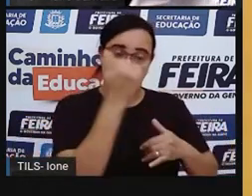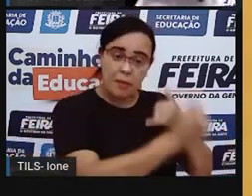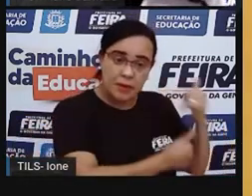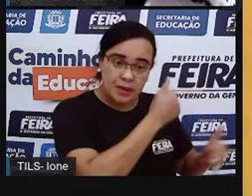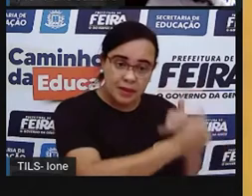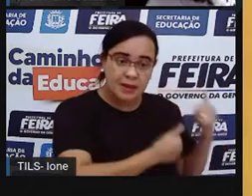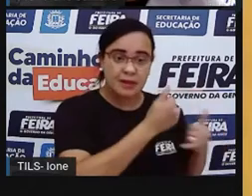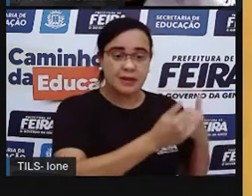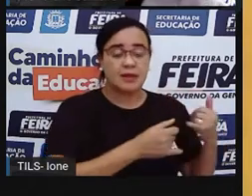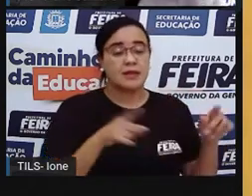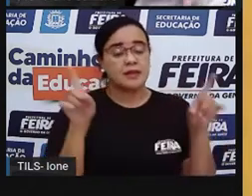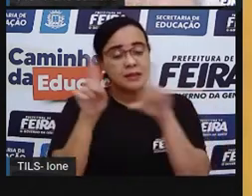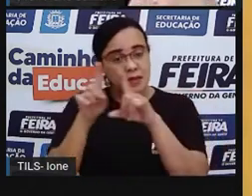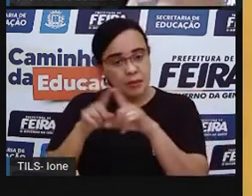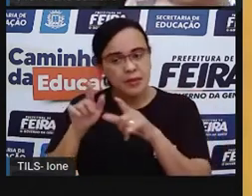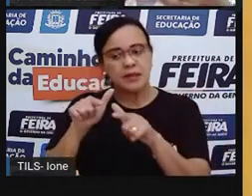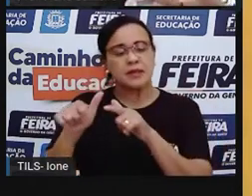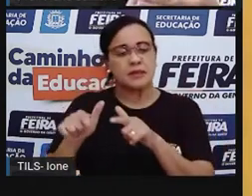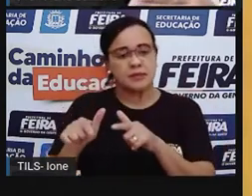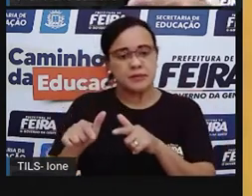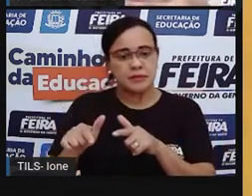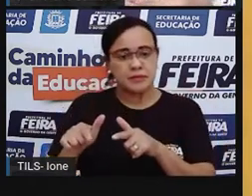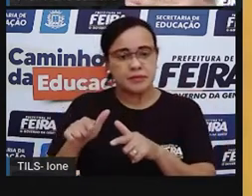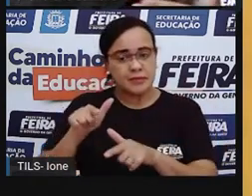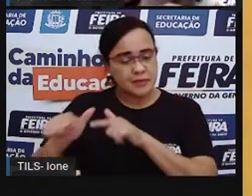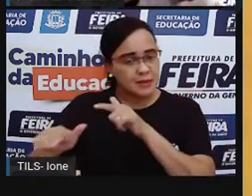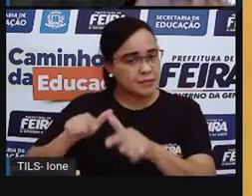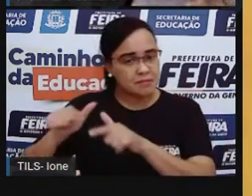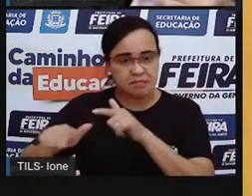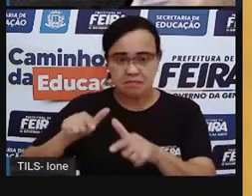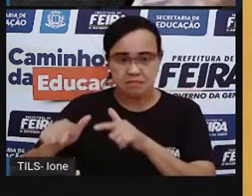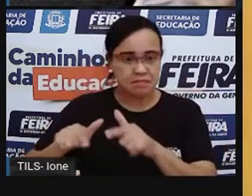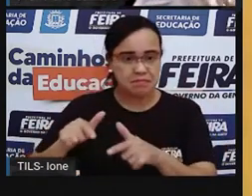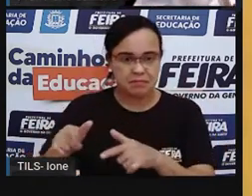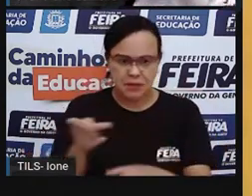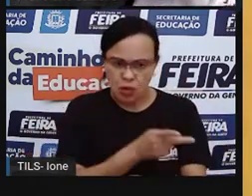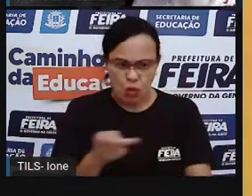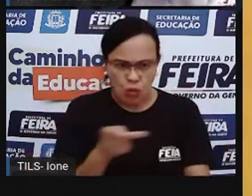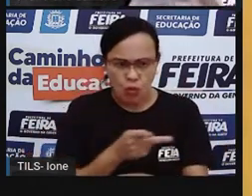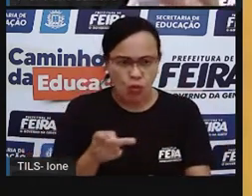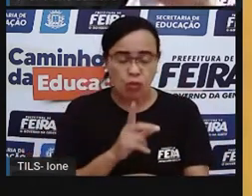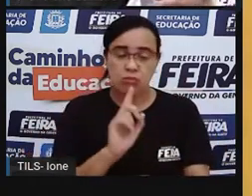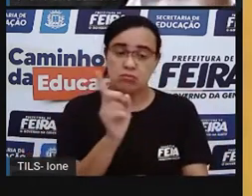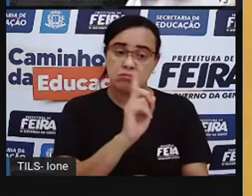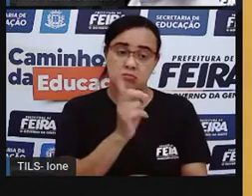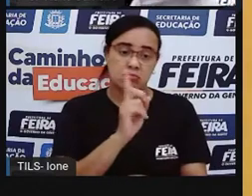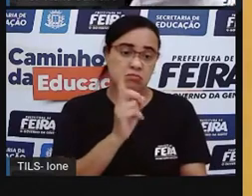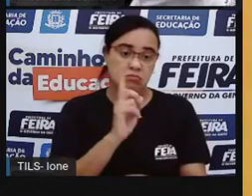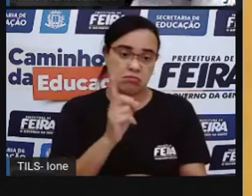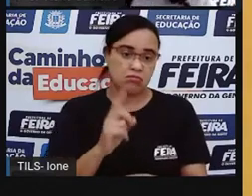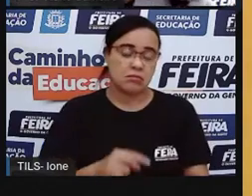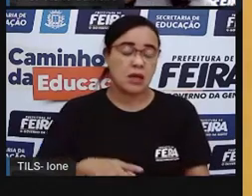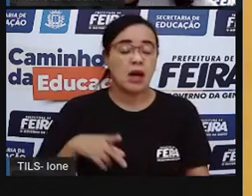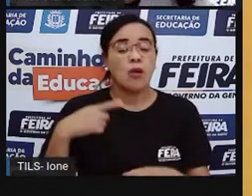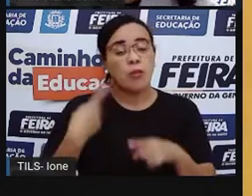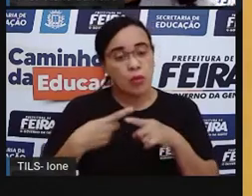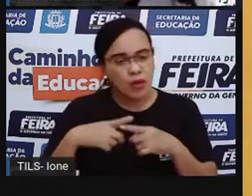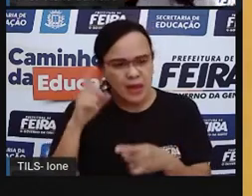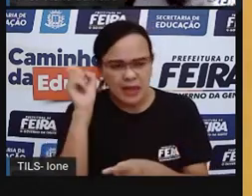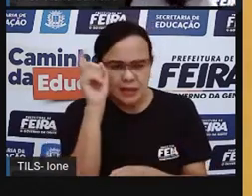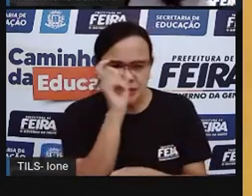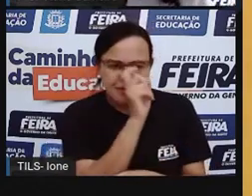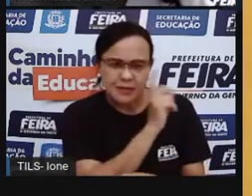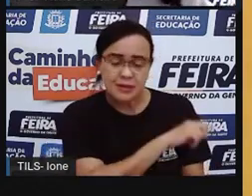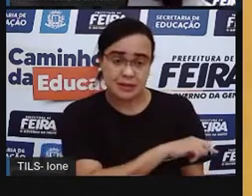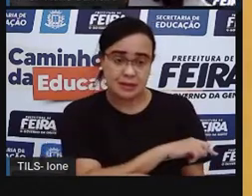ou vai deixar de estudar. E isso vai dificultar, vai prejudicar o crescimento dessa criança, tá certo?